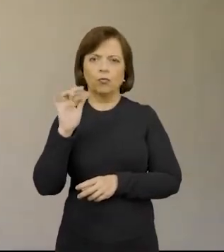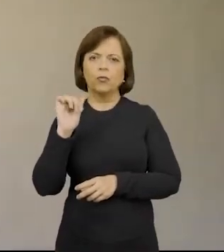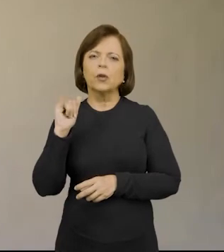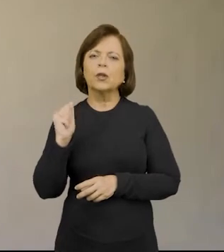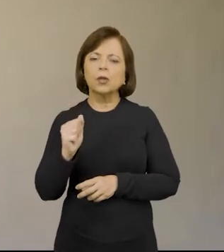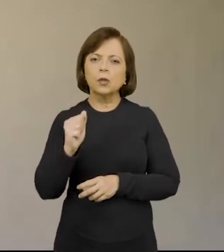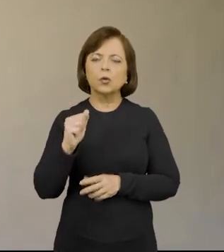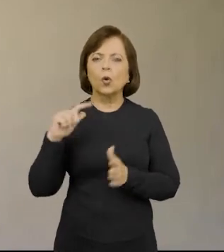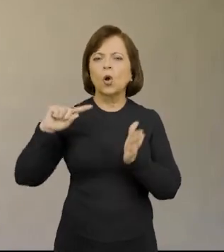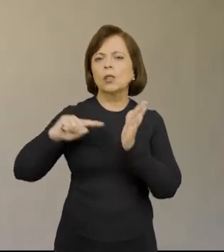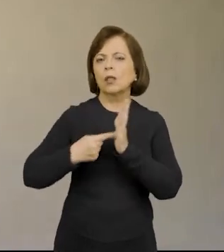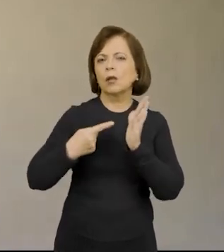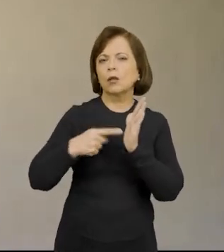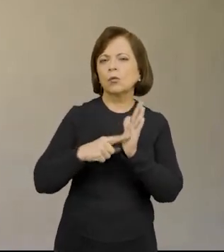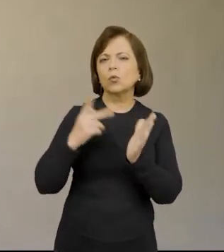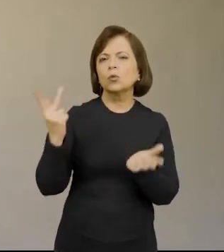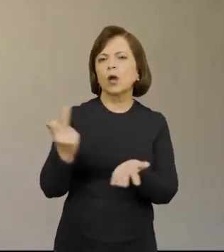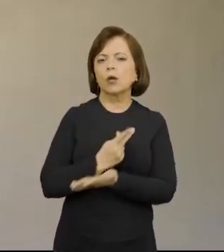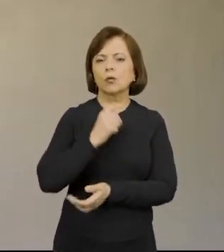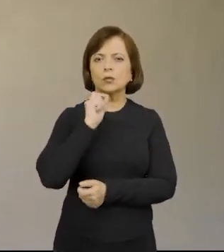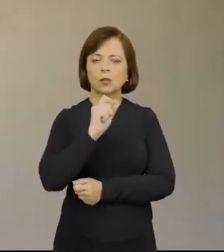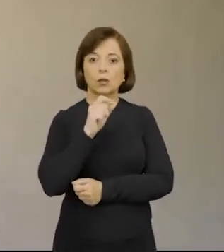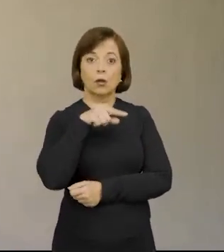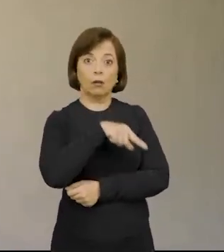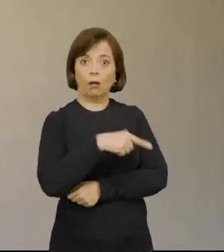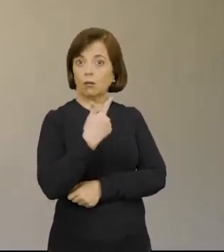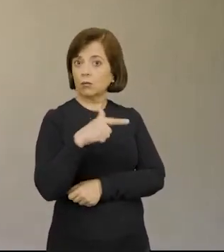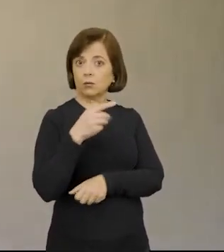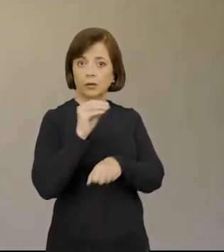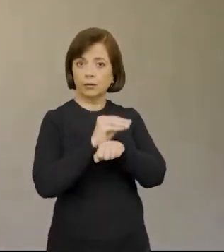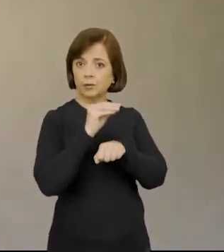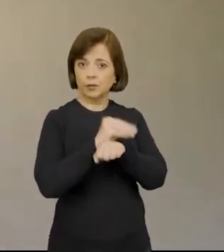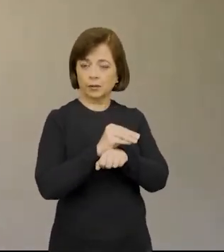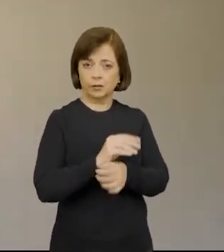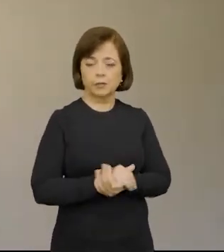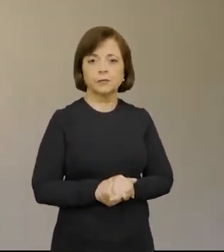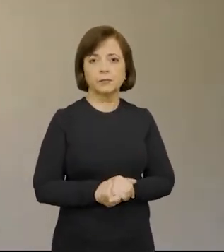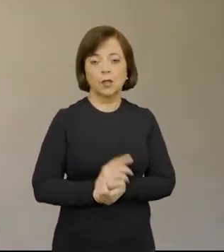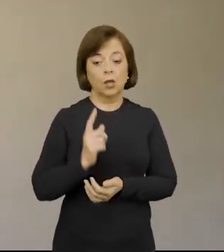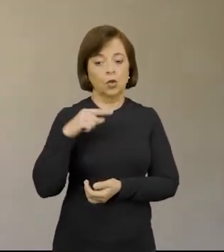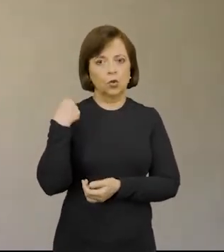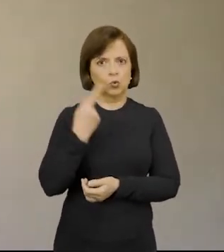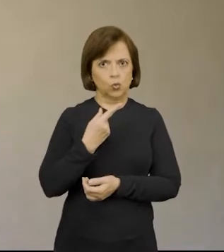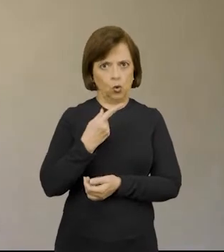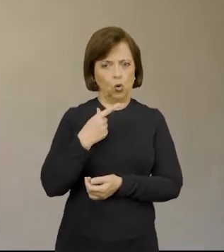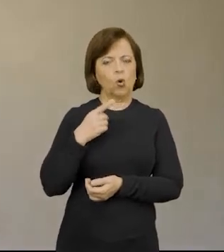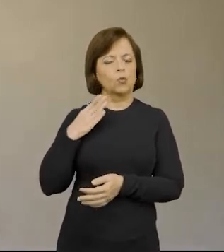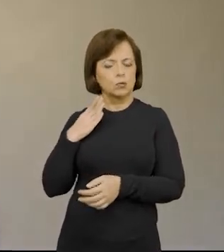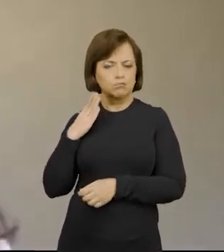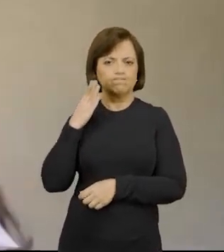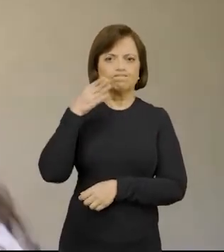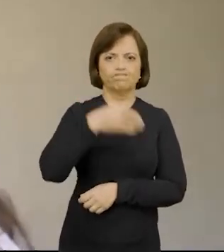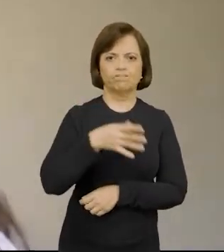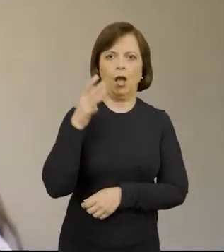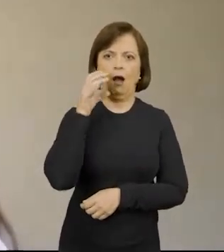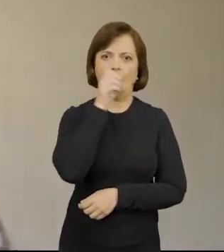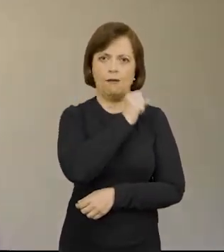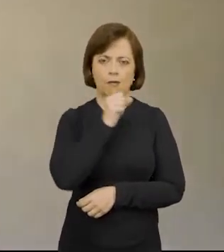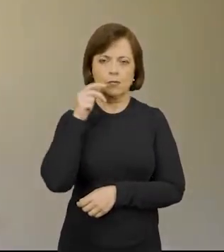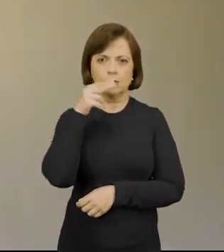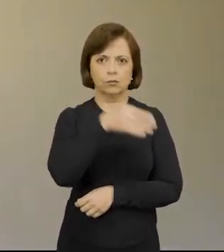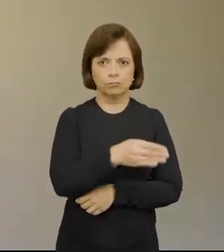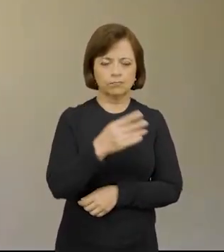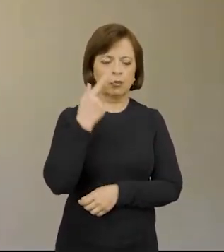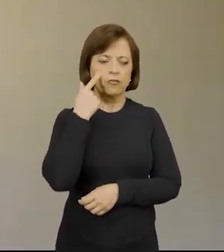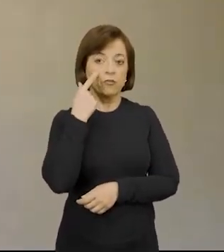denúncia no sentido de que o serviço estava sem cuidadores. Nós nos dirigimos imediatamente